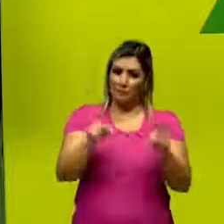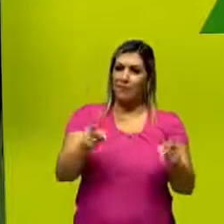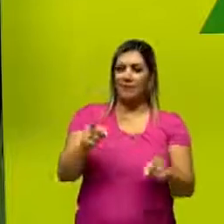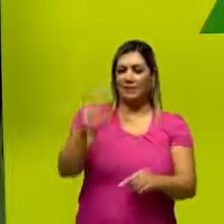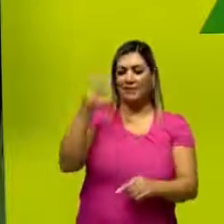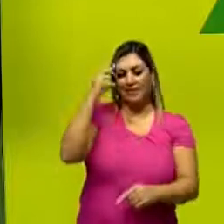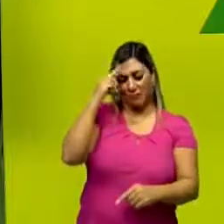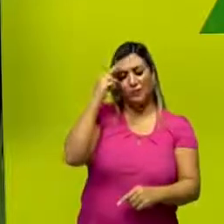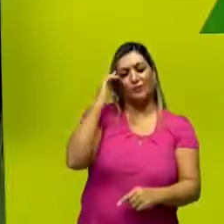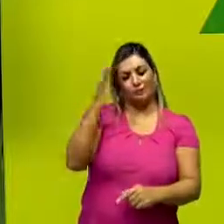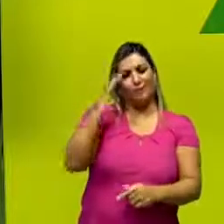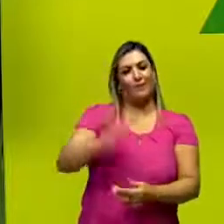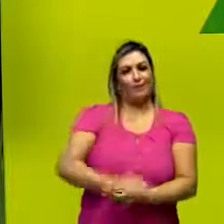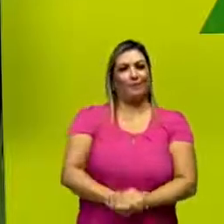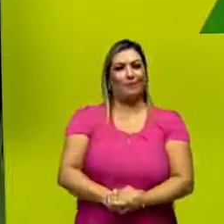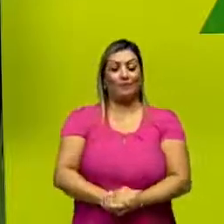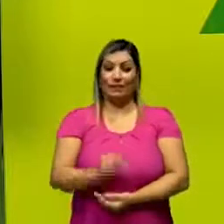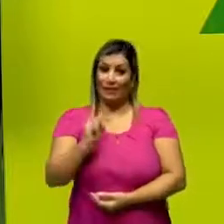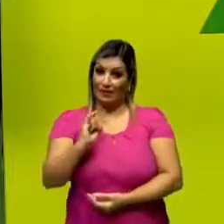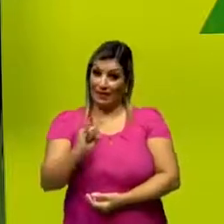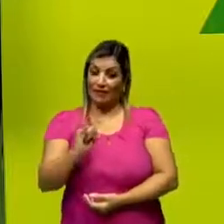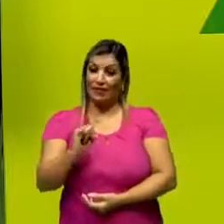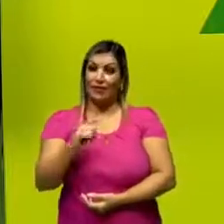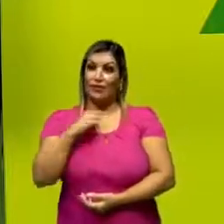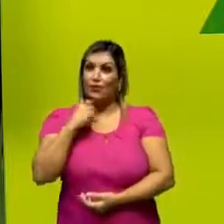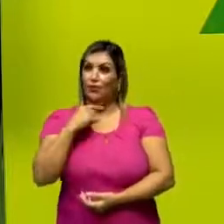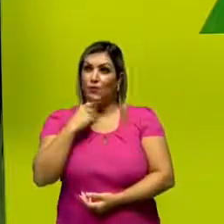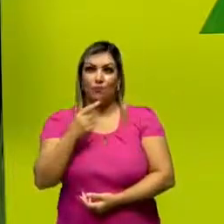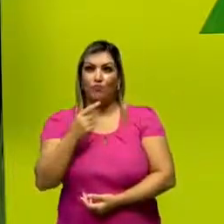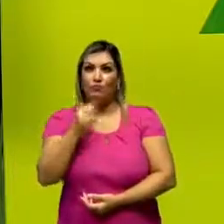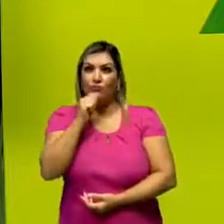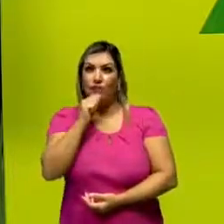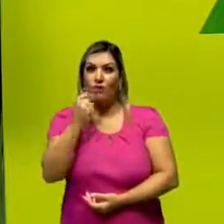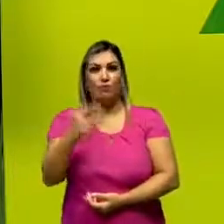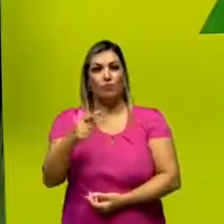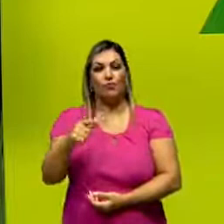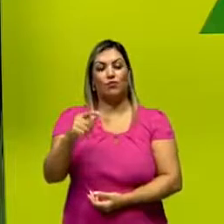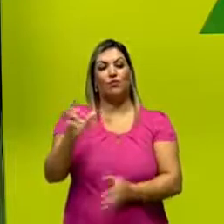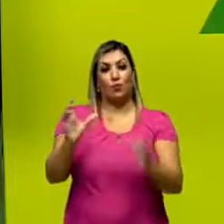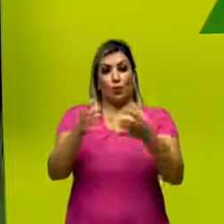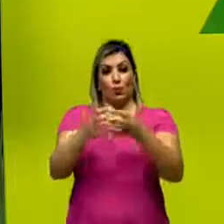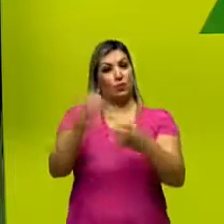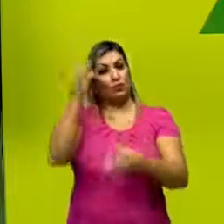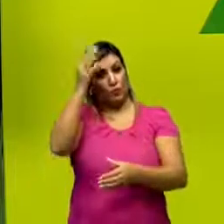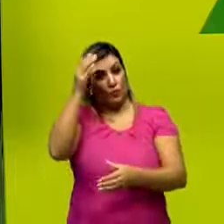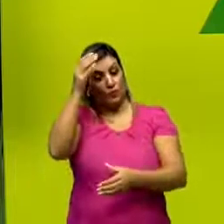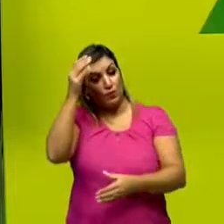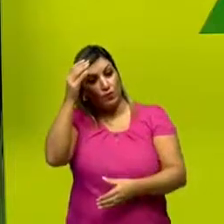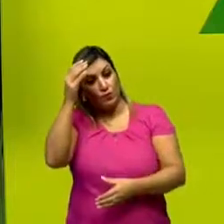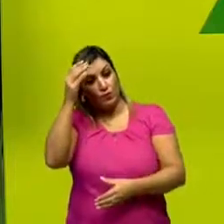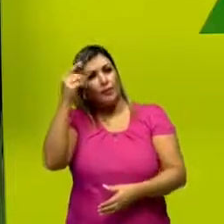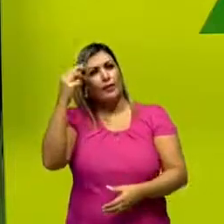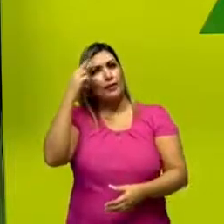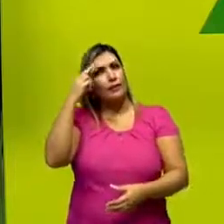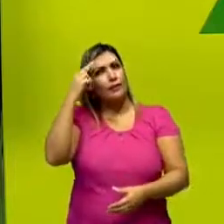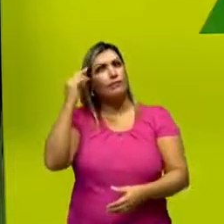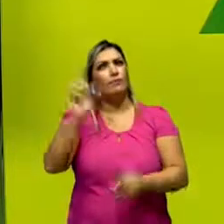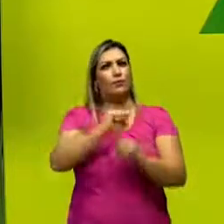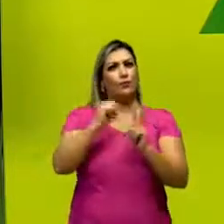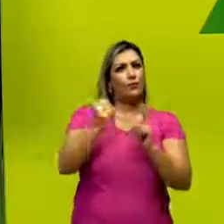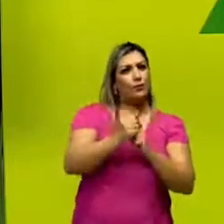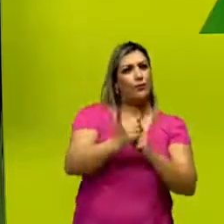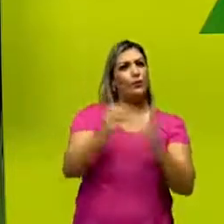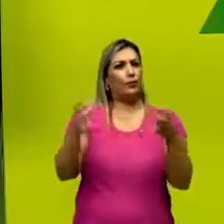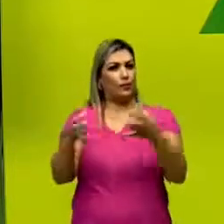na mente de vocês, tá? Caso a gente não constitua uma consciência coletiva, que pense o social, o